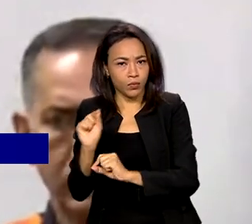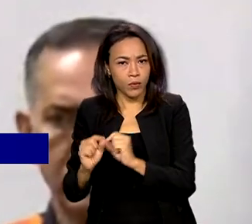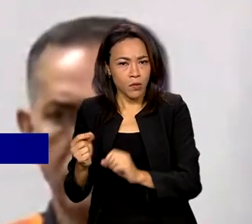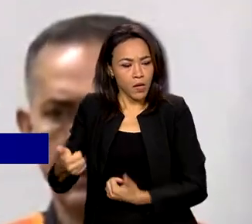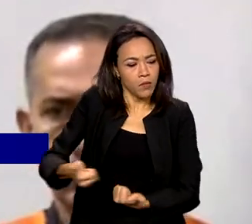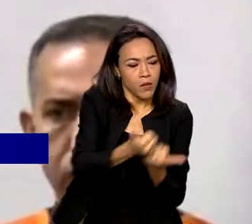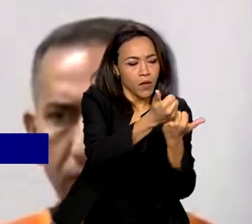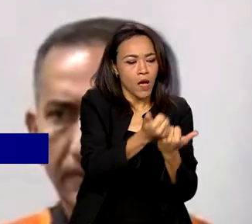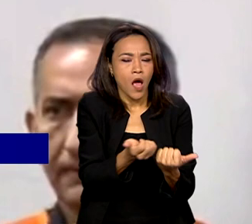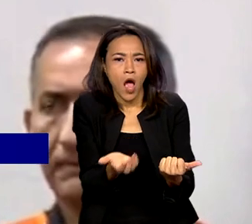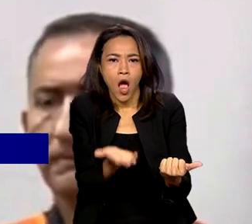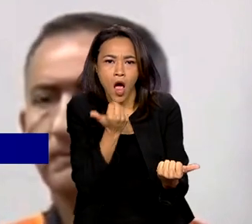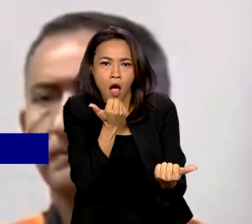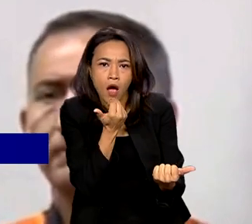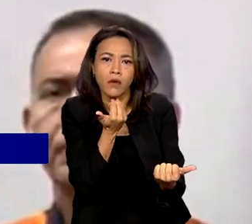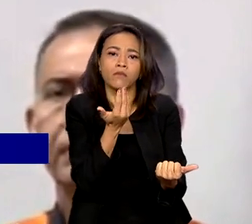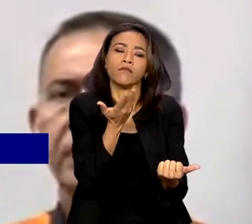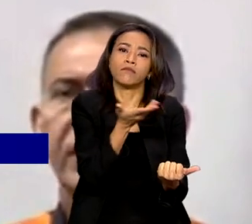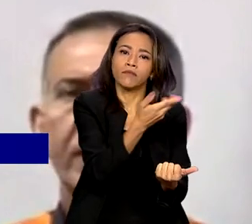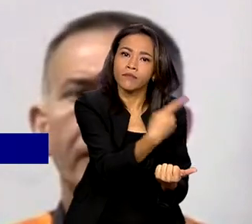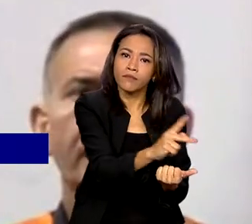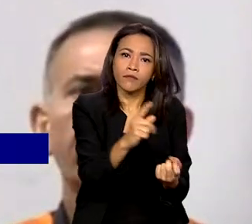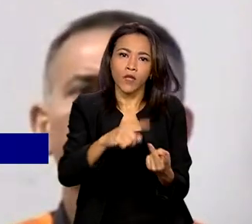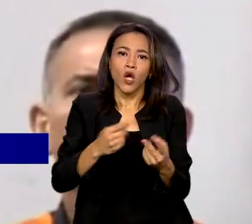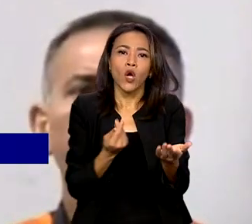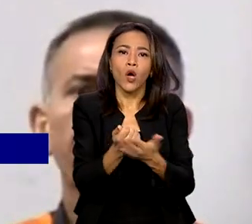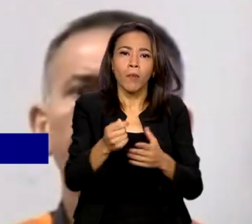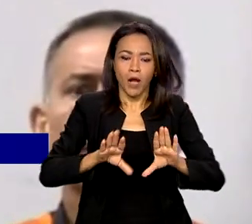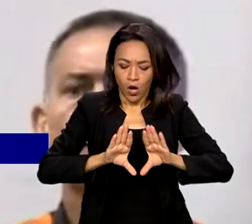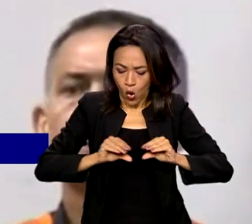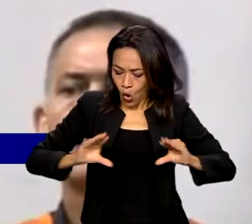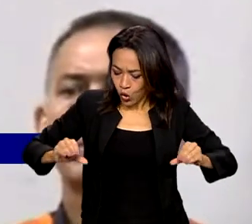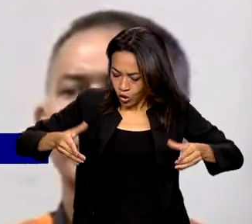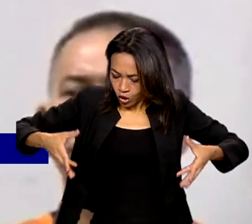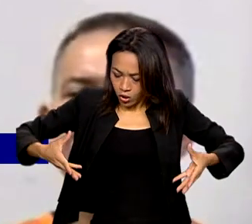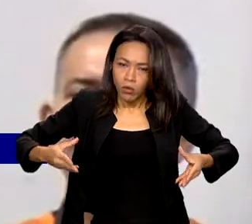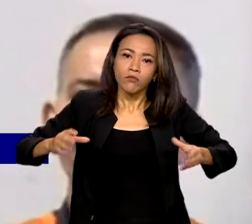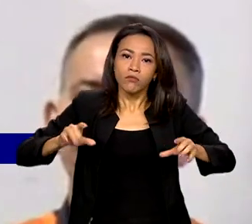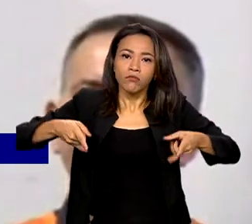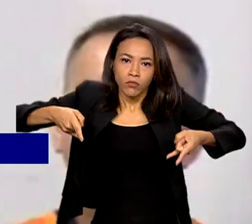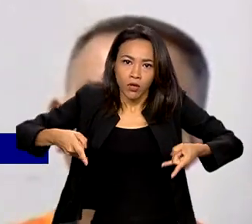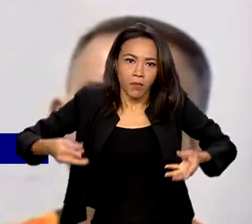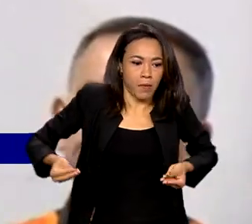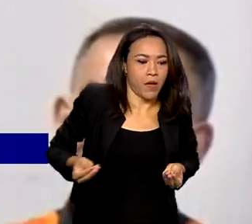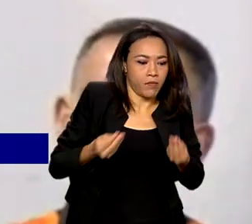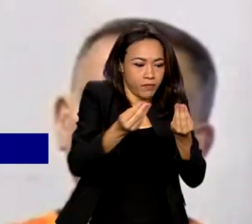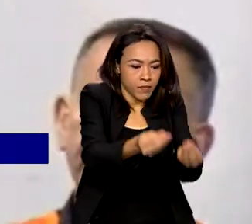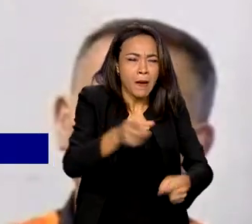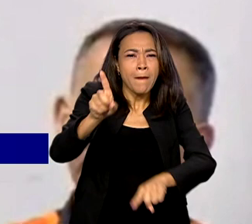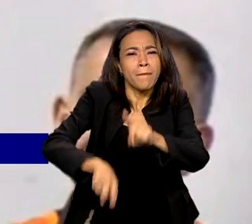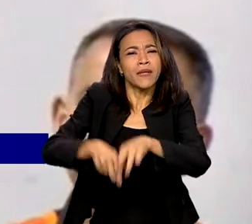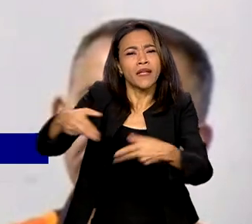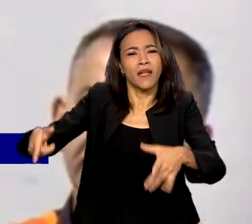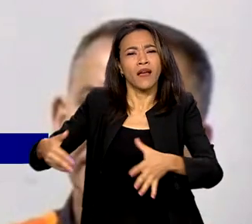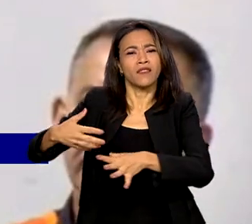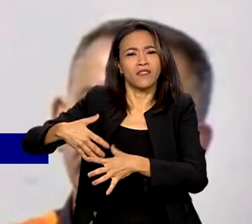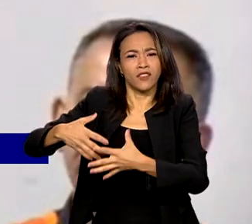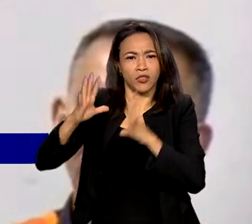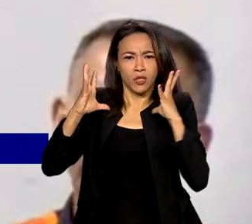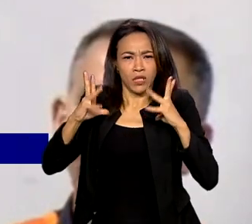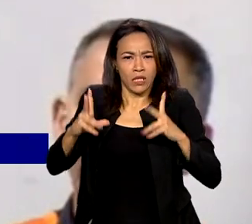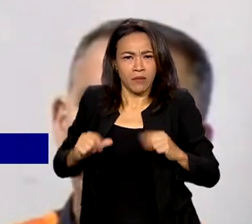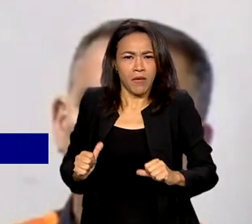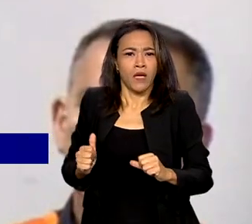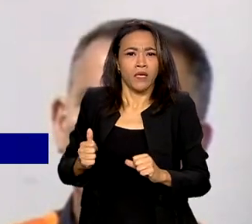alimentação, cuidar de colchão, ali precisa de material de limpeza, ali quem